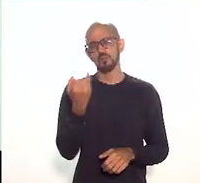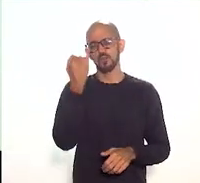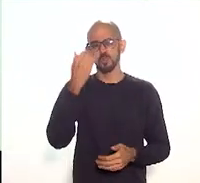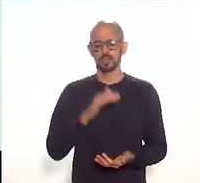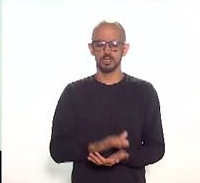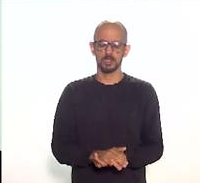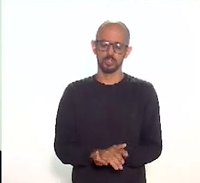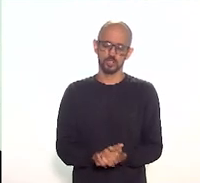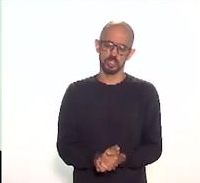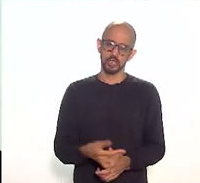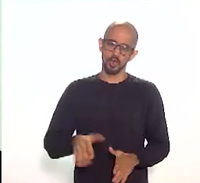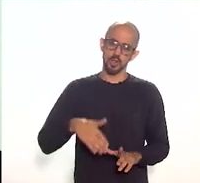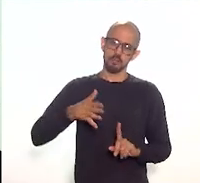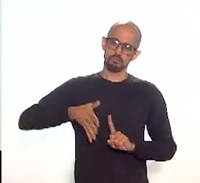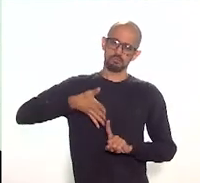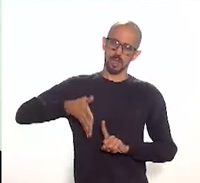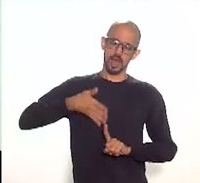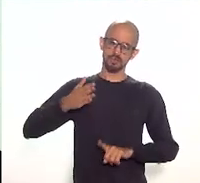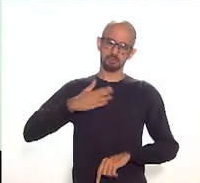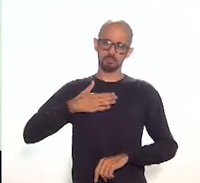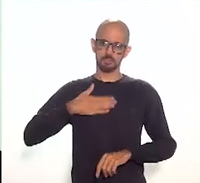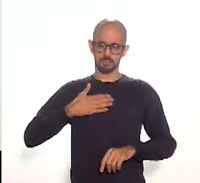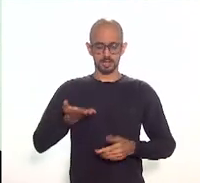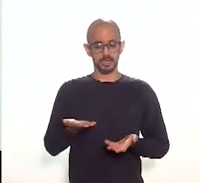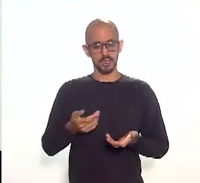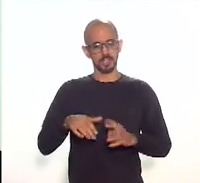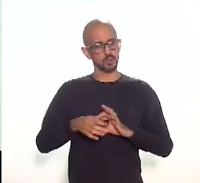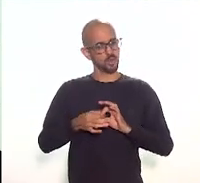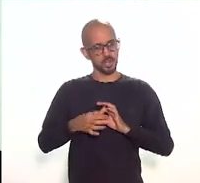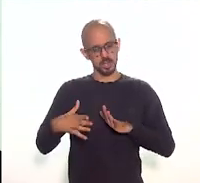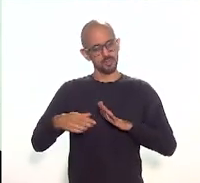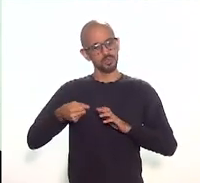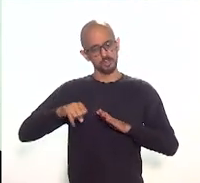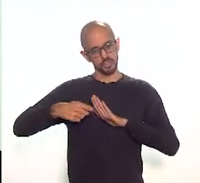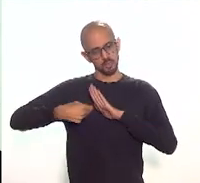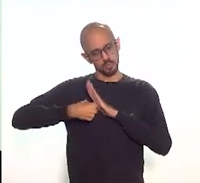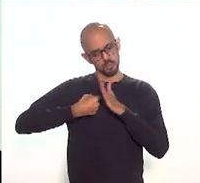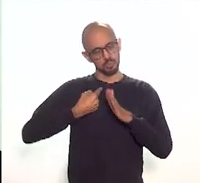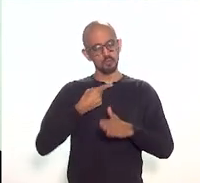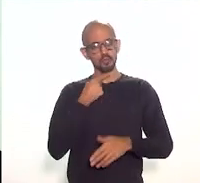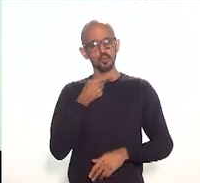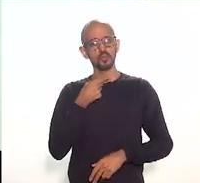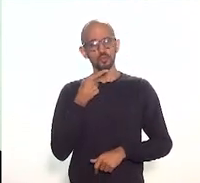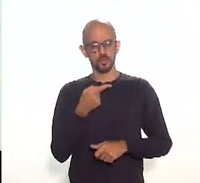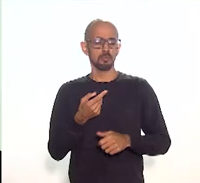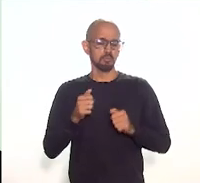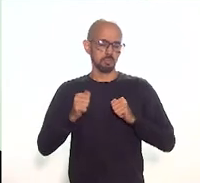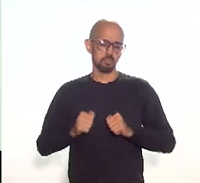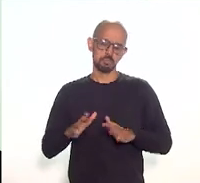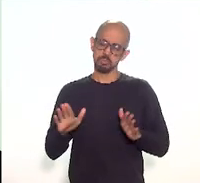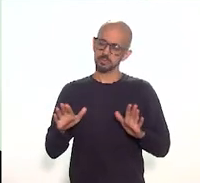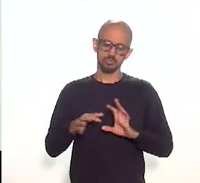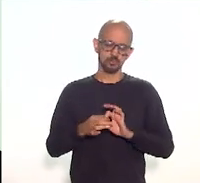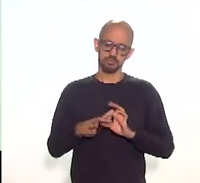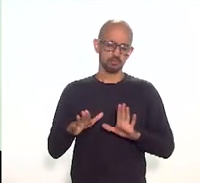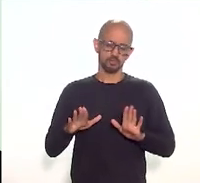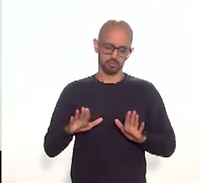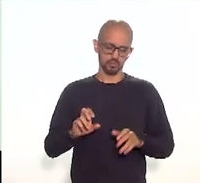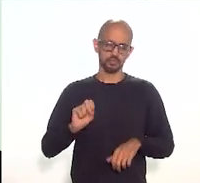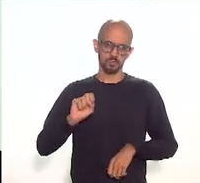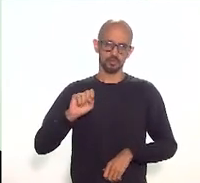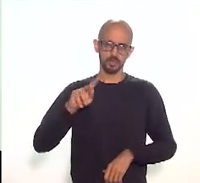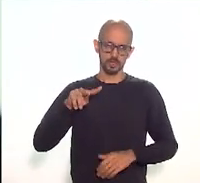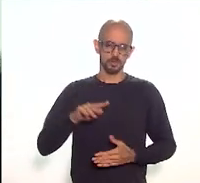Então, essa é a minha palavra do momento, e fico à disposição dos membros, ok?